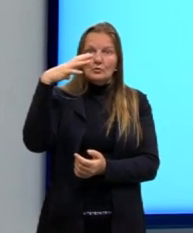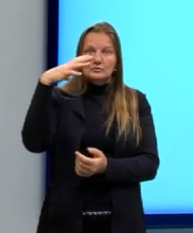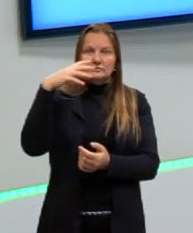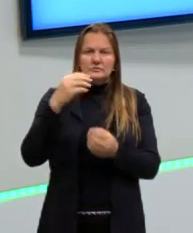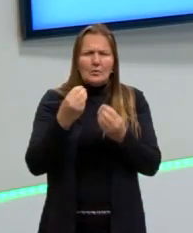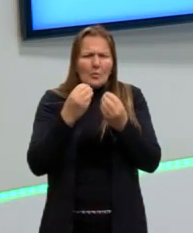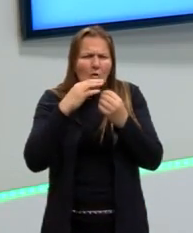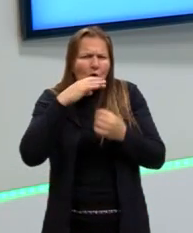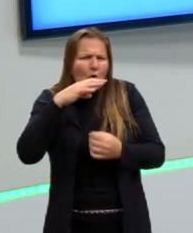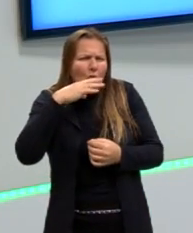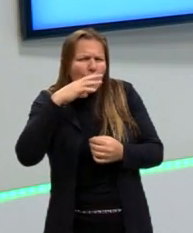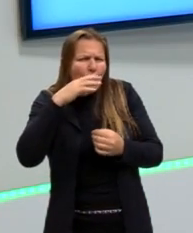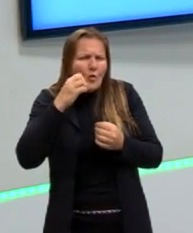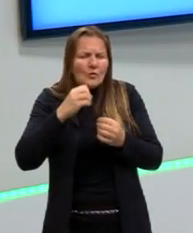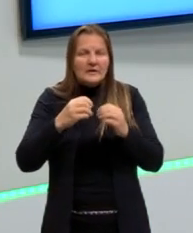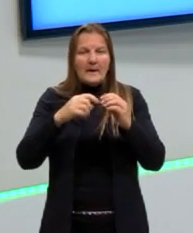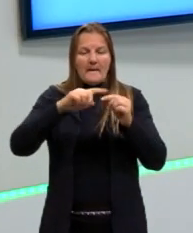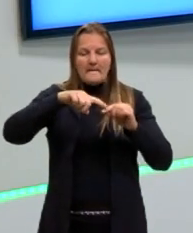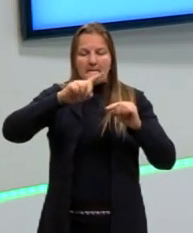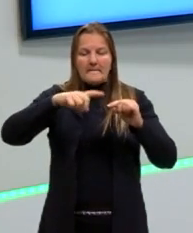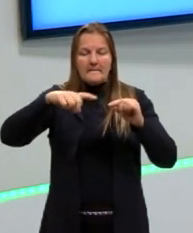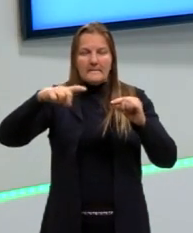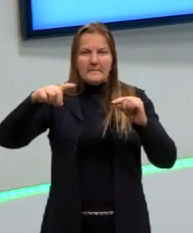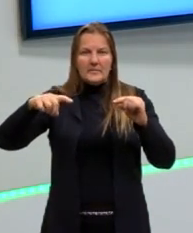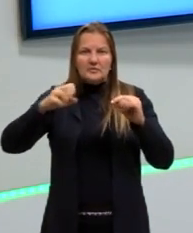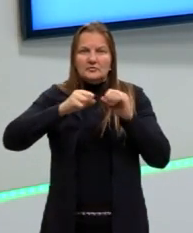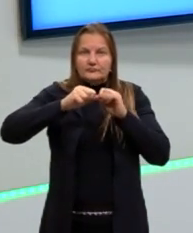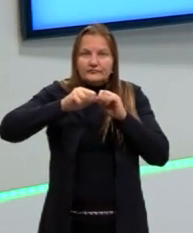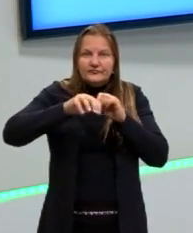relacionado com a característica da onda, certo?